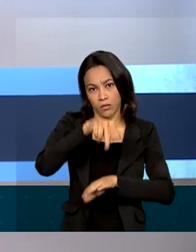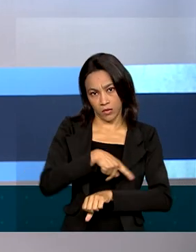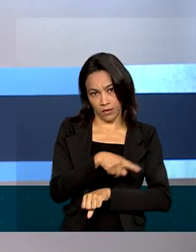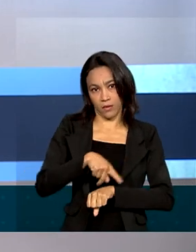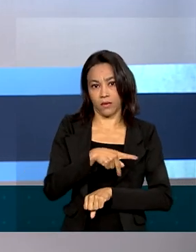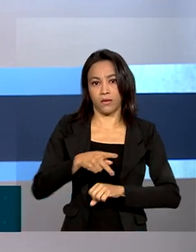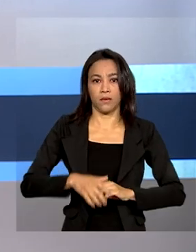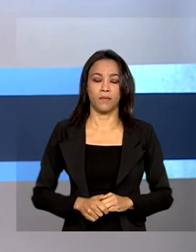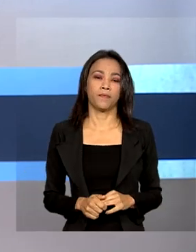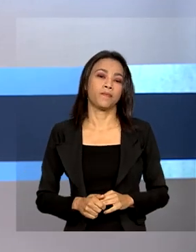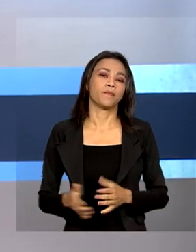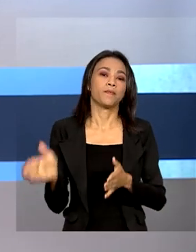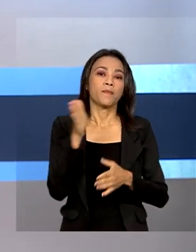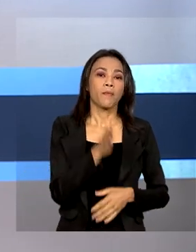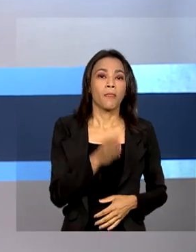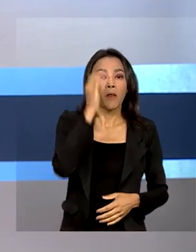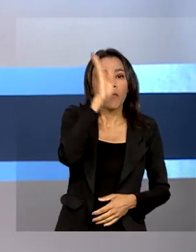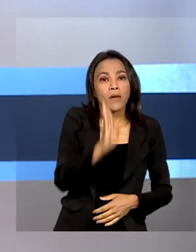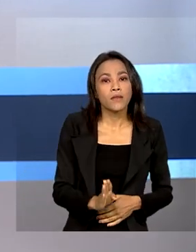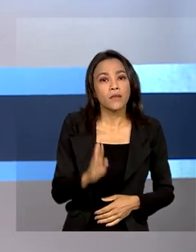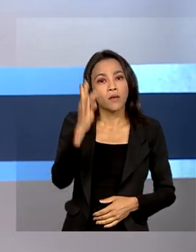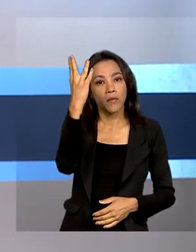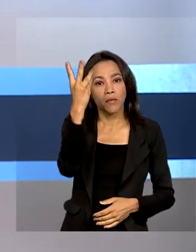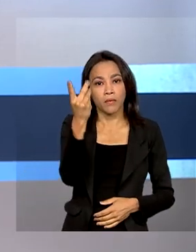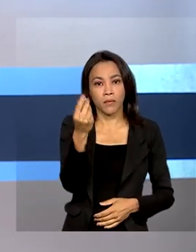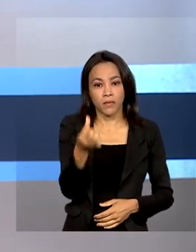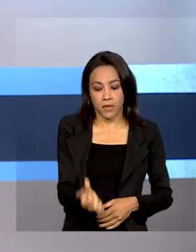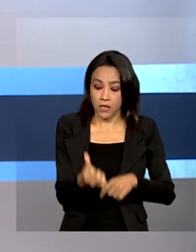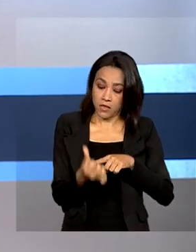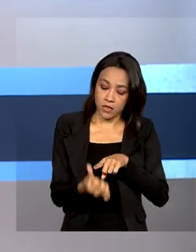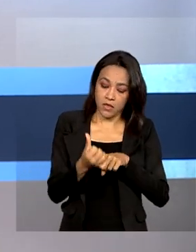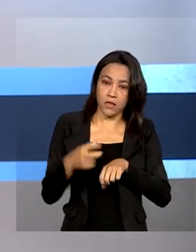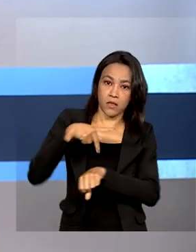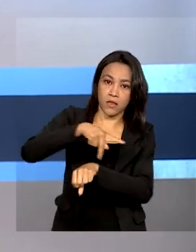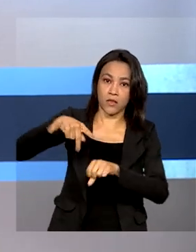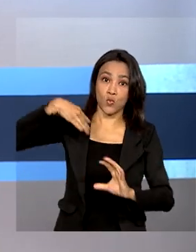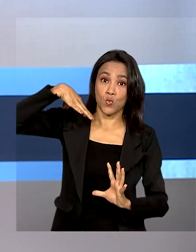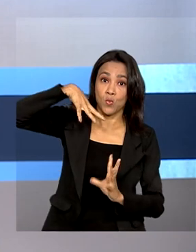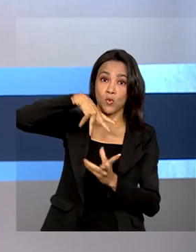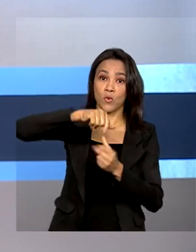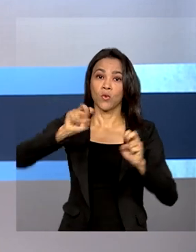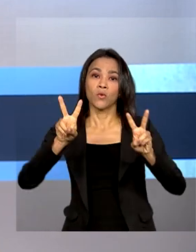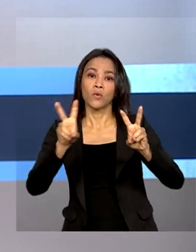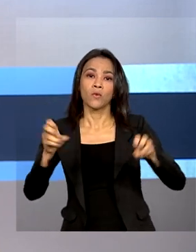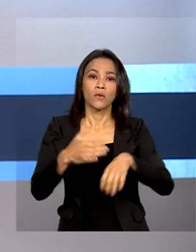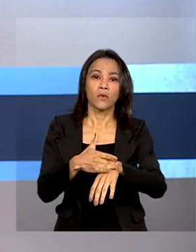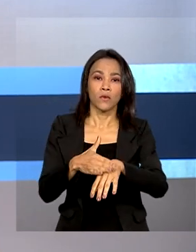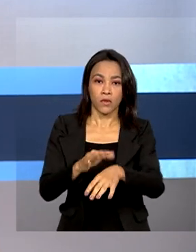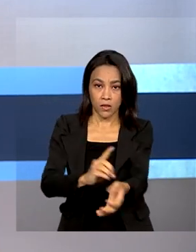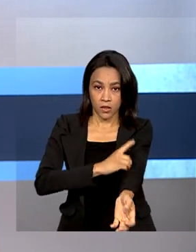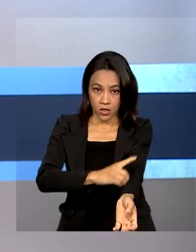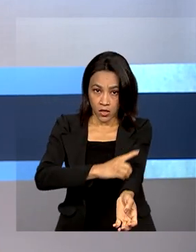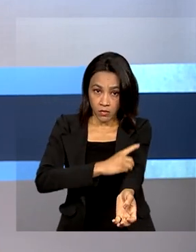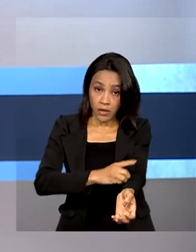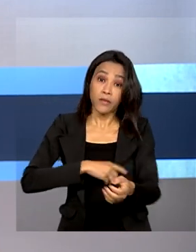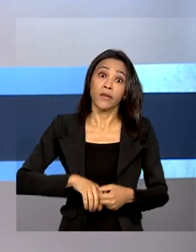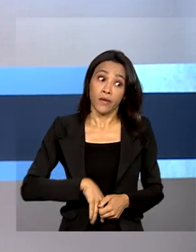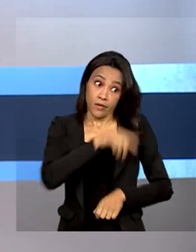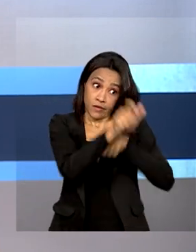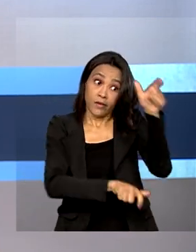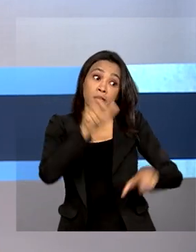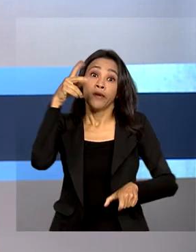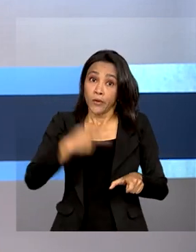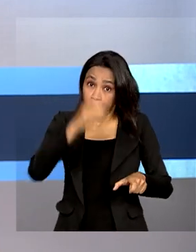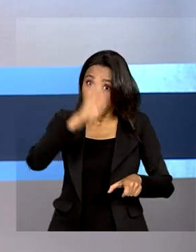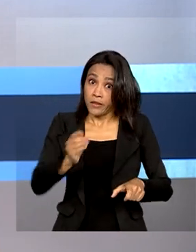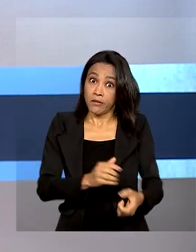O Brasil é o sexto país no mundo em casos de diabetes e muitos brasileiros estão com excesso de glicose